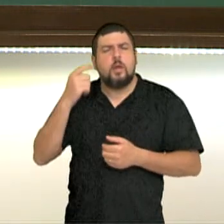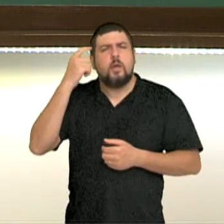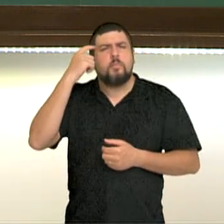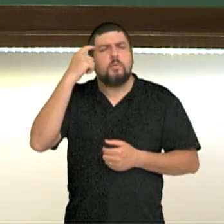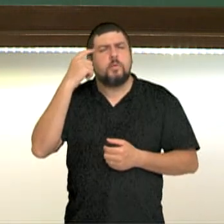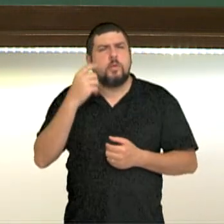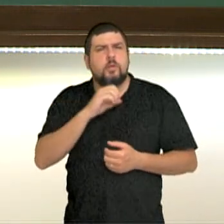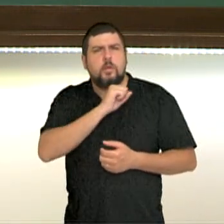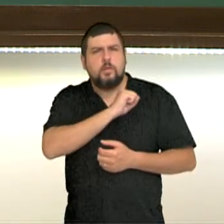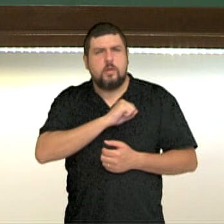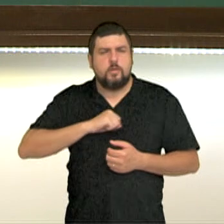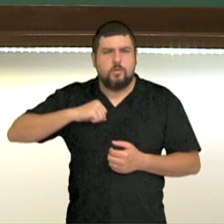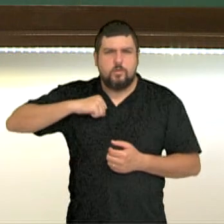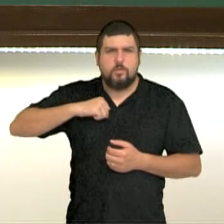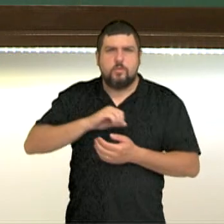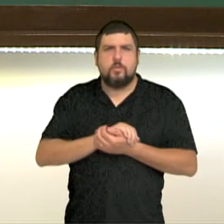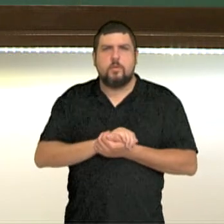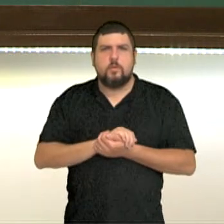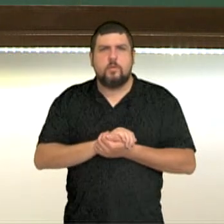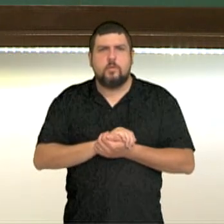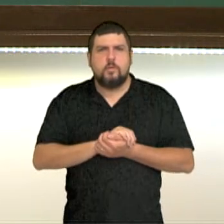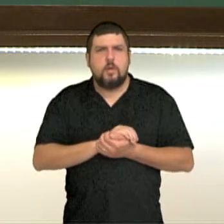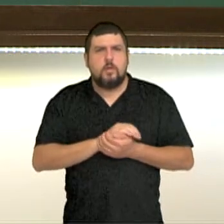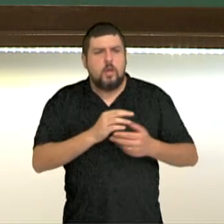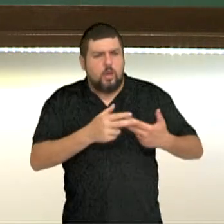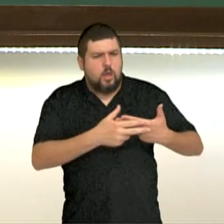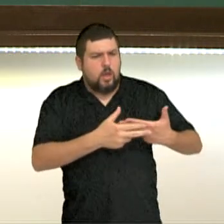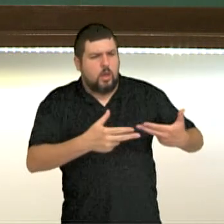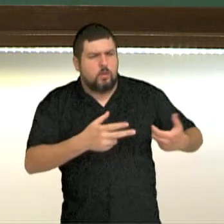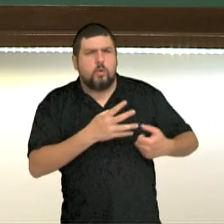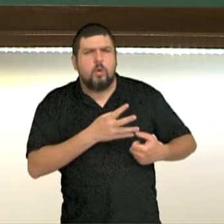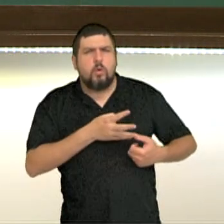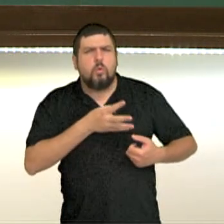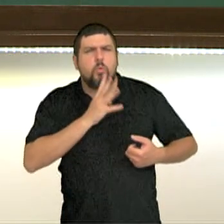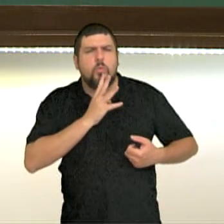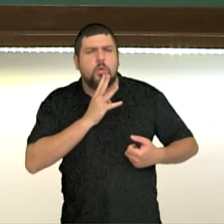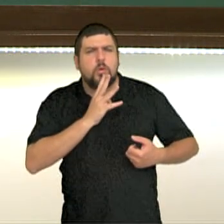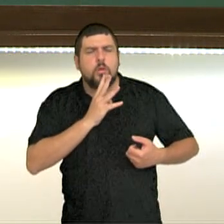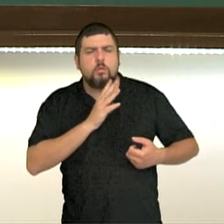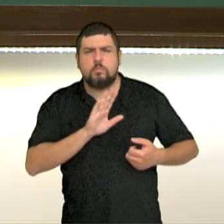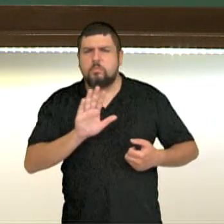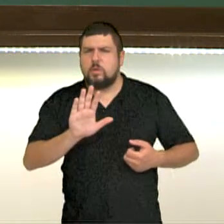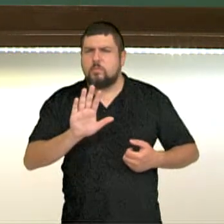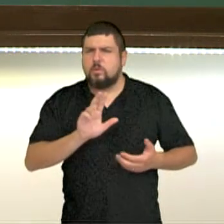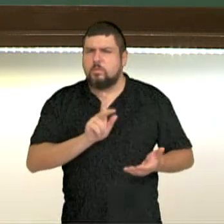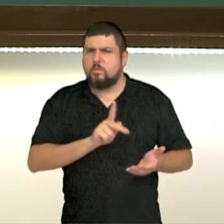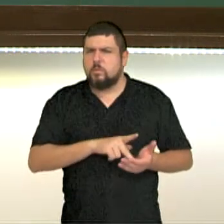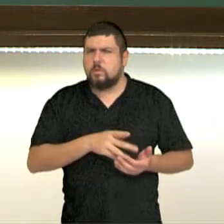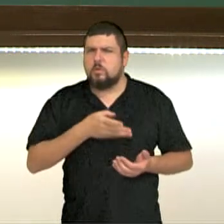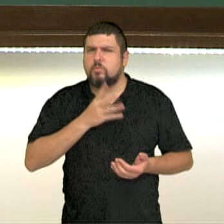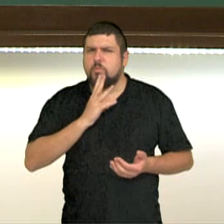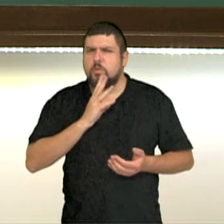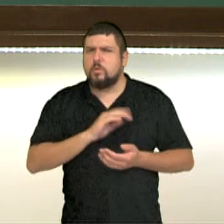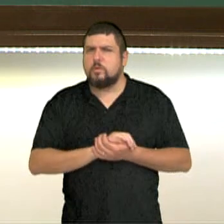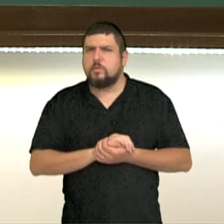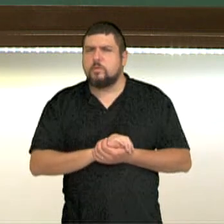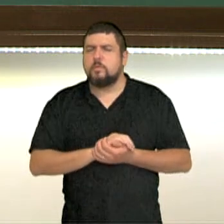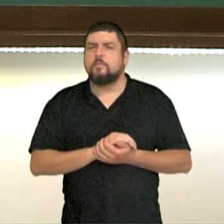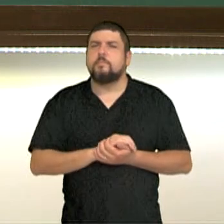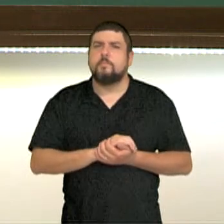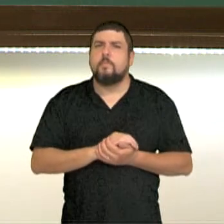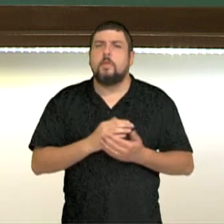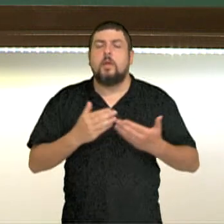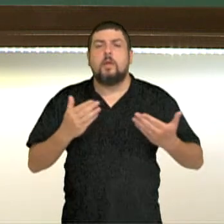realmente conhecemos as coisas que dissemos que conhecemos? Será que, de fato, não existe mais alguma coisa? Então, o primeiro passo para a gente chegar nesse